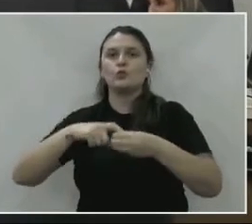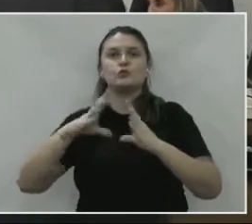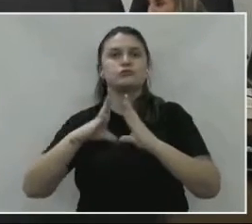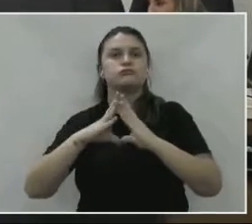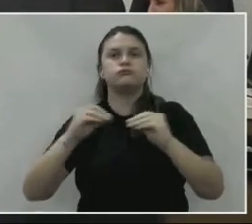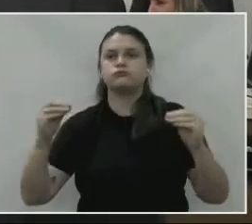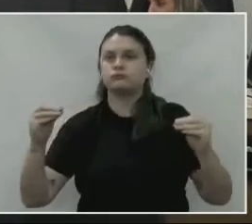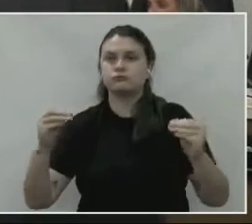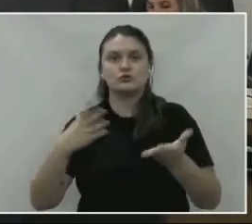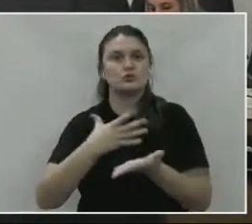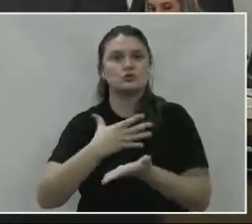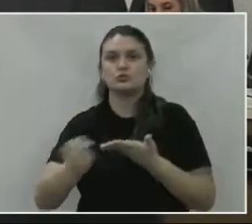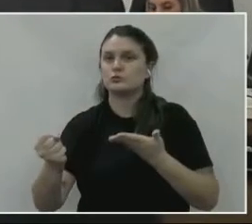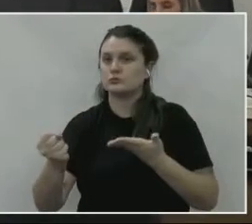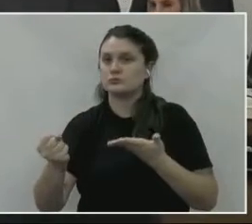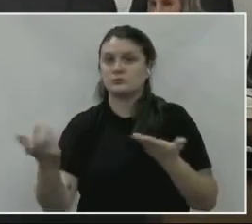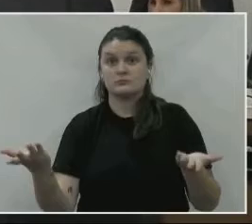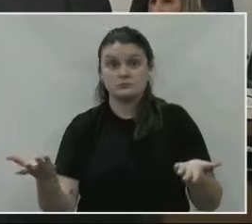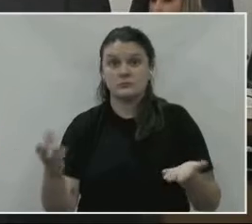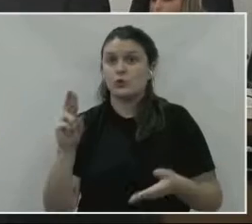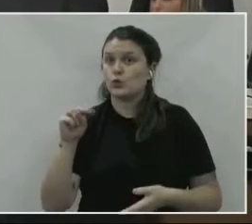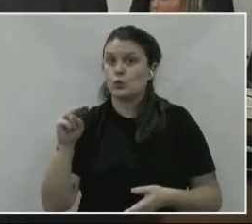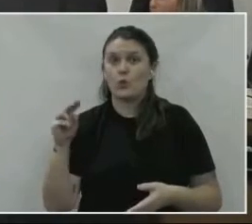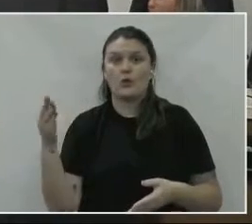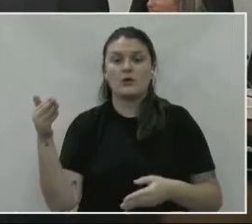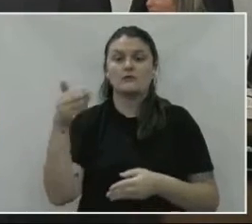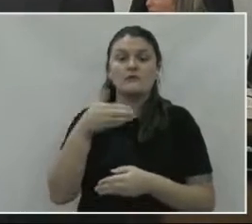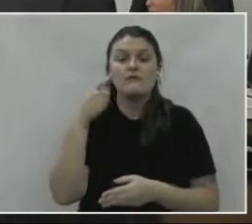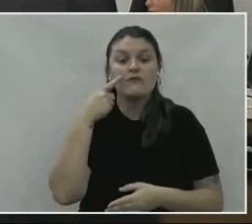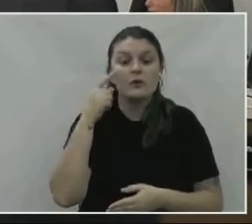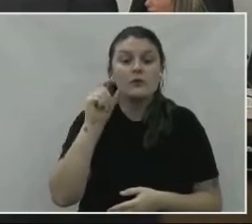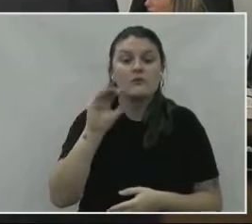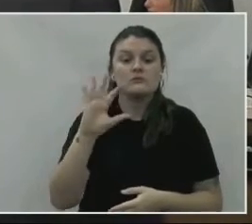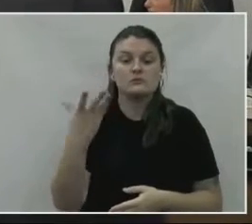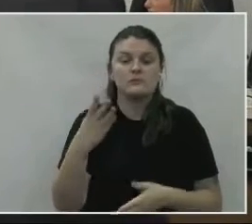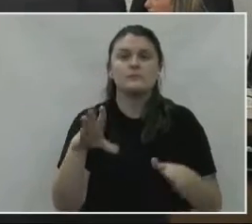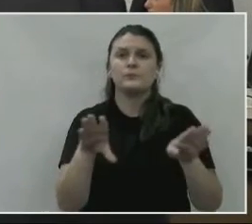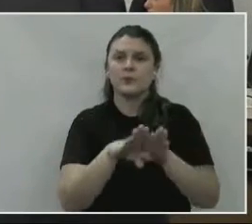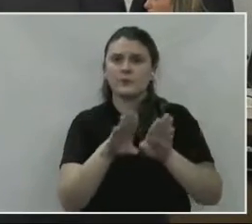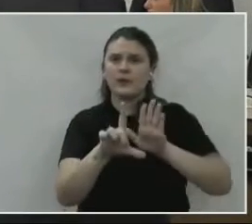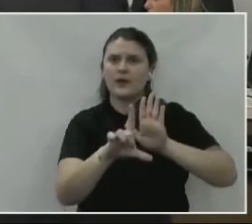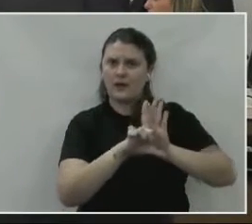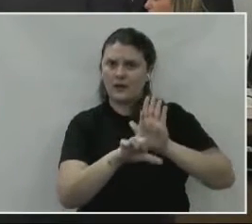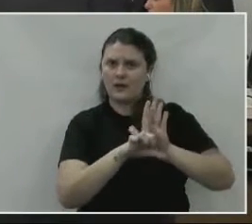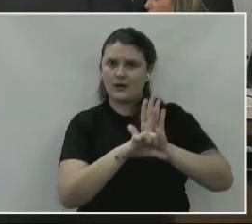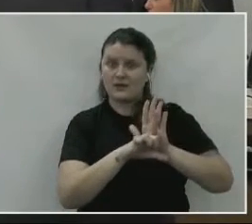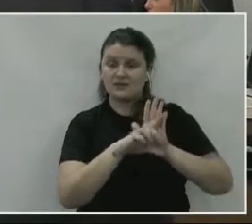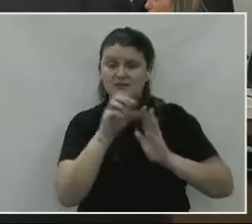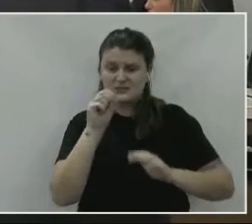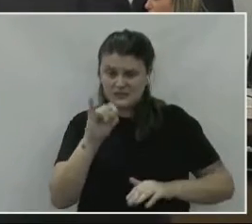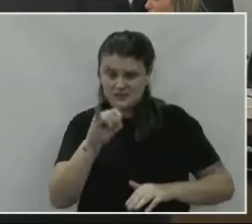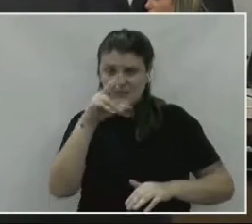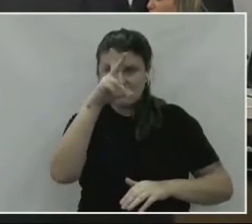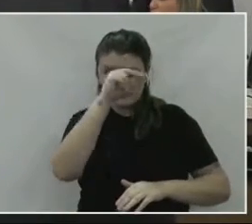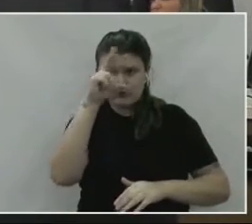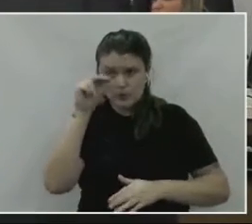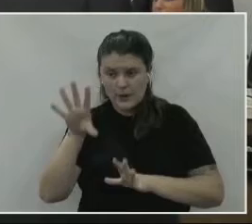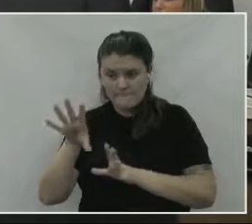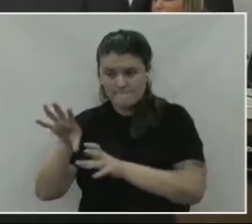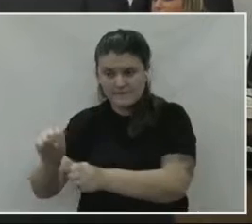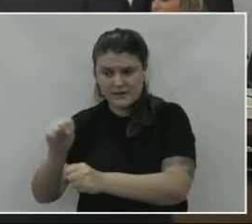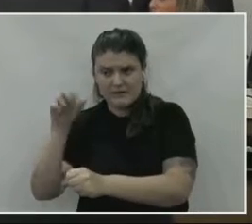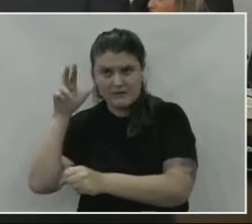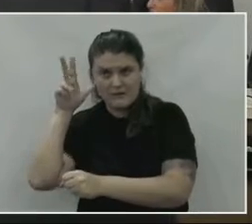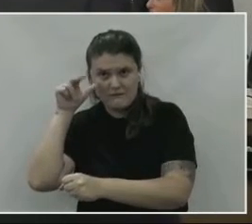nunca é encontrado, né. E também uma lei que permita que a prefeitura remova esses animais, né,